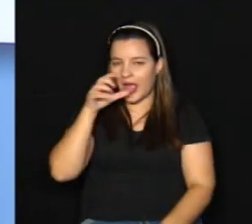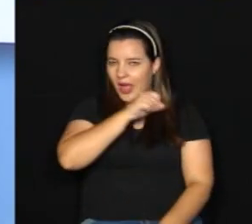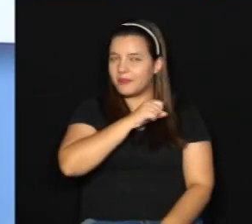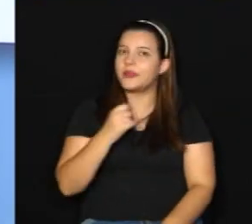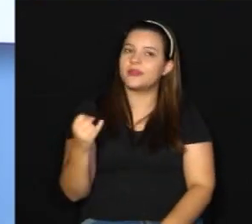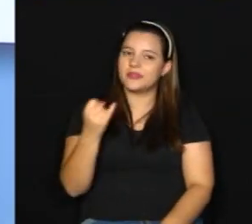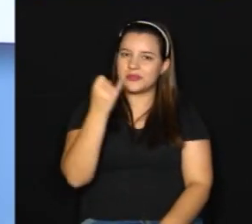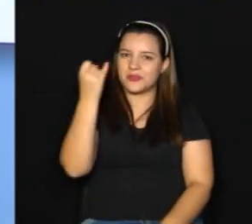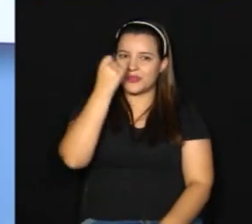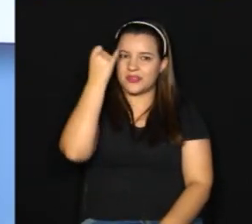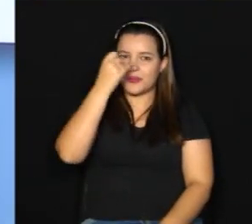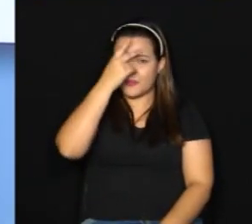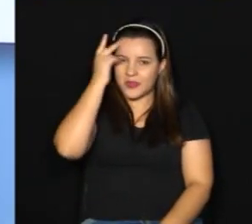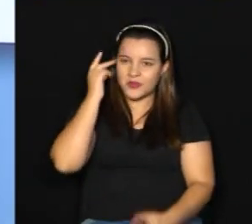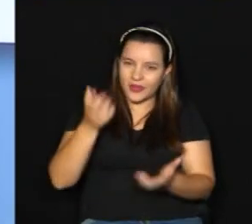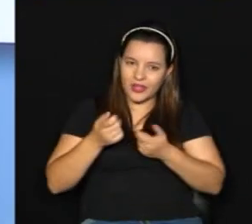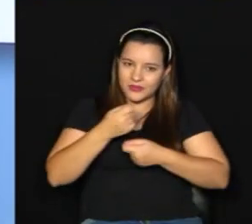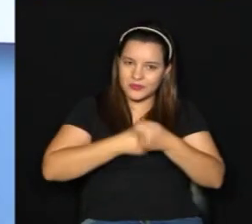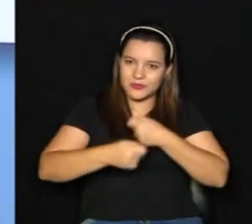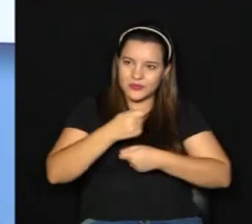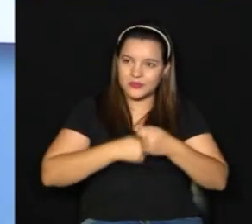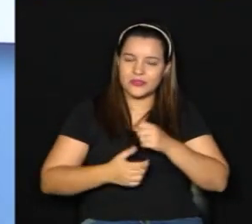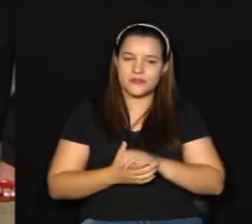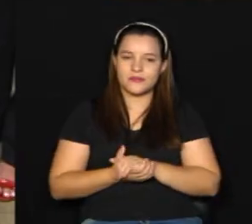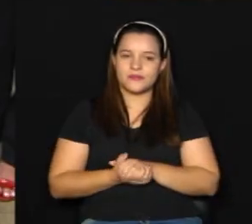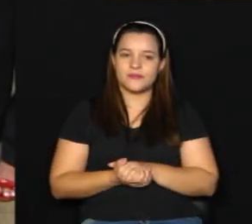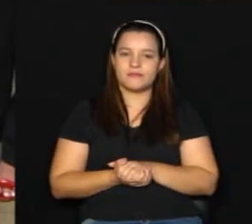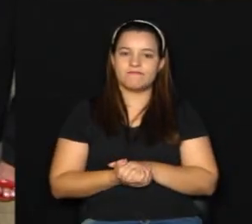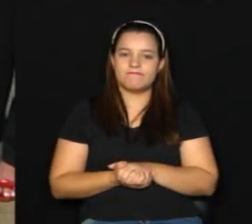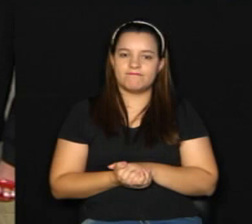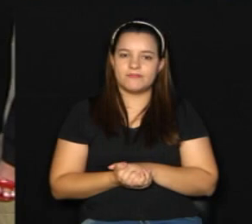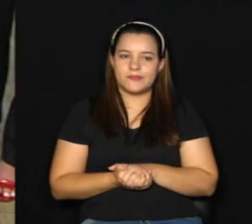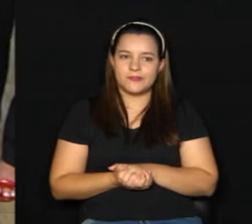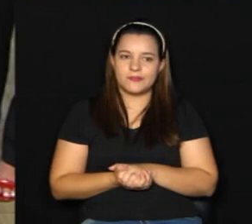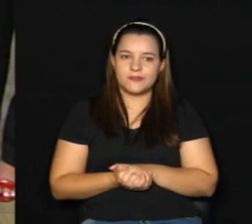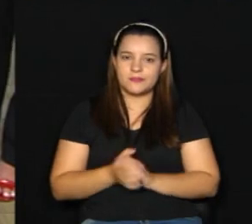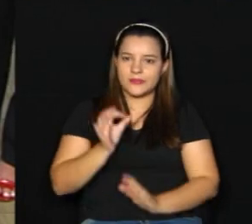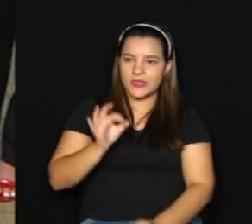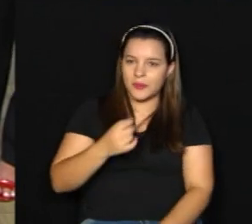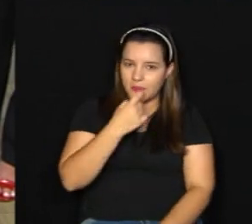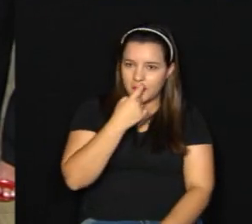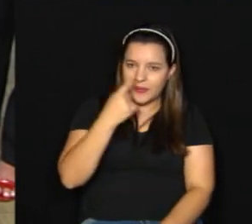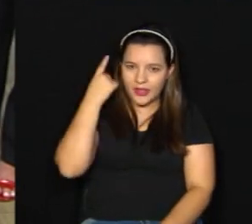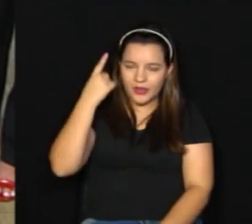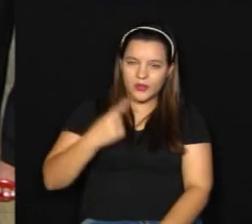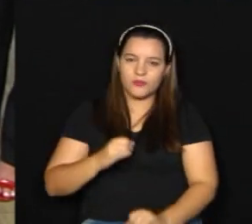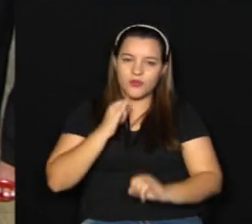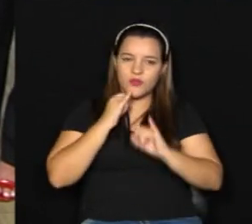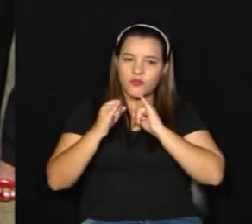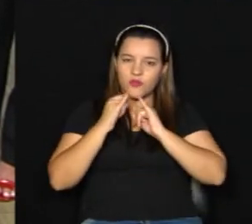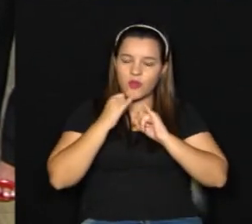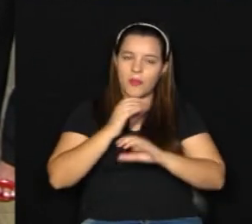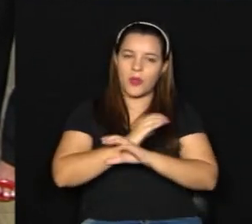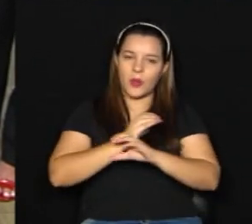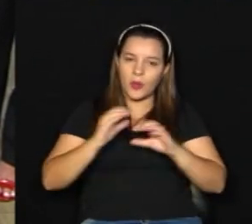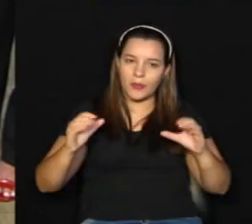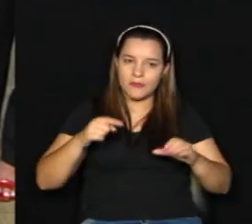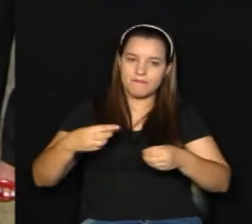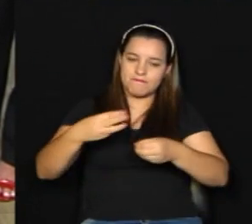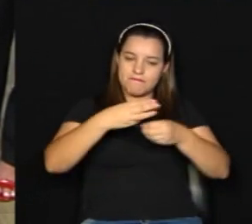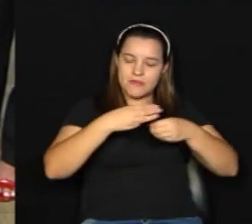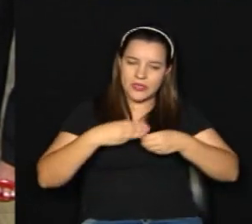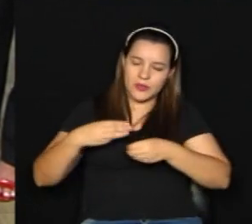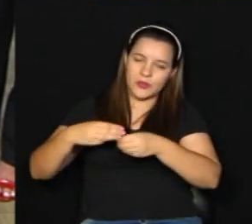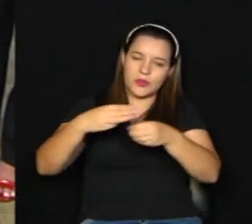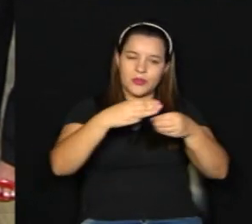importante para quem quer gerenciar o seu negócio. Tá certo, Mina Abreu, notícias completas aqui da metrópole de